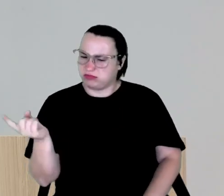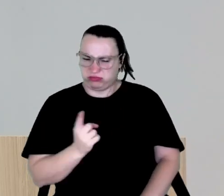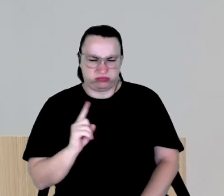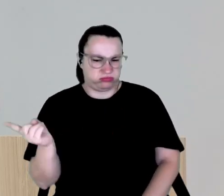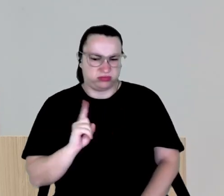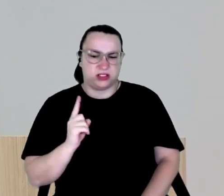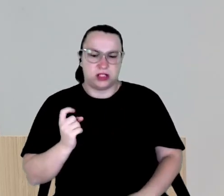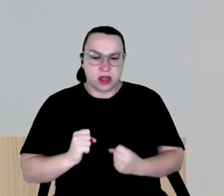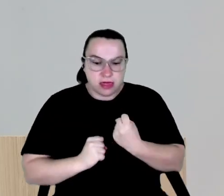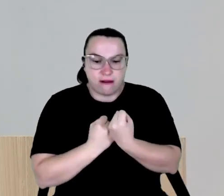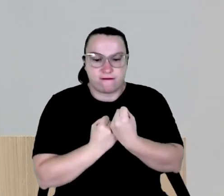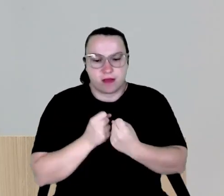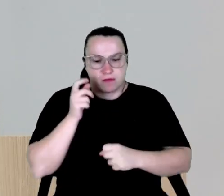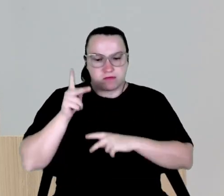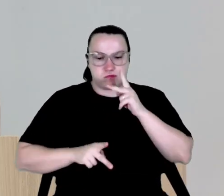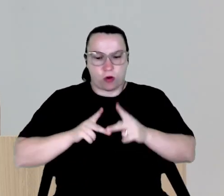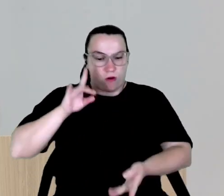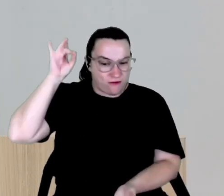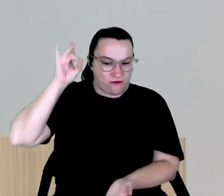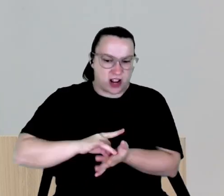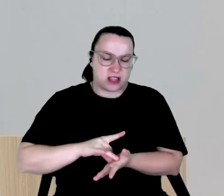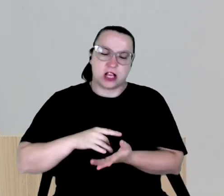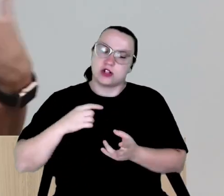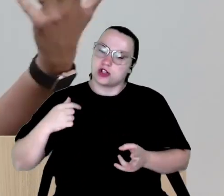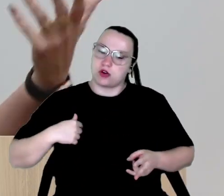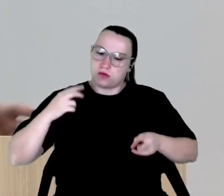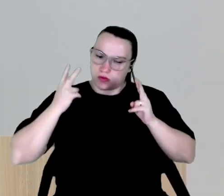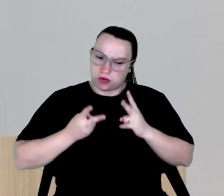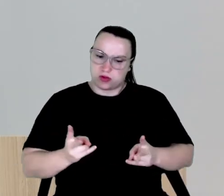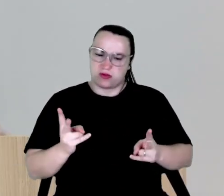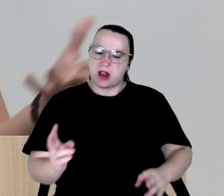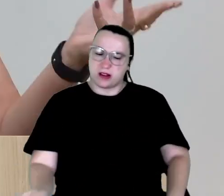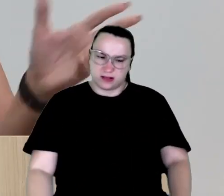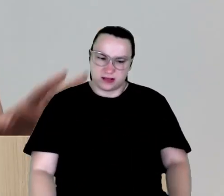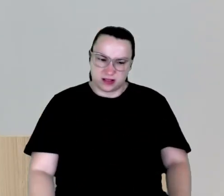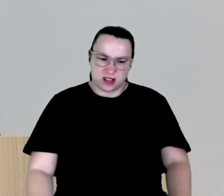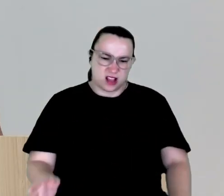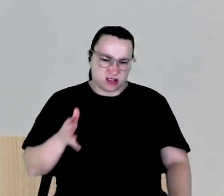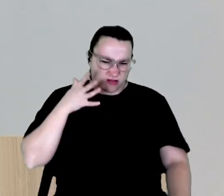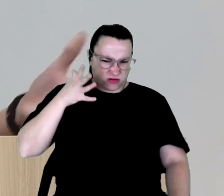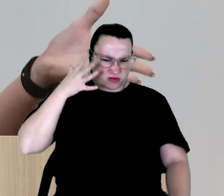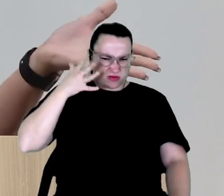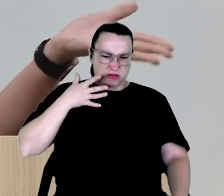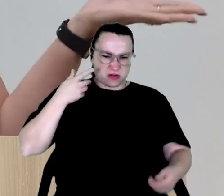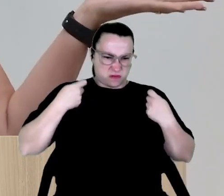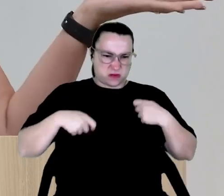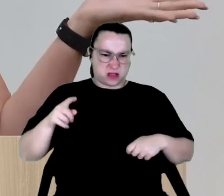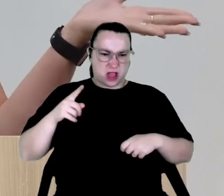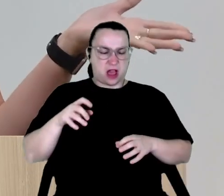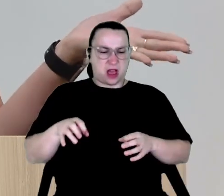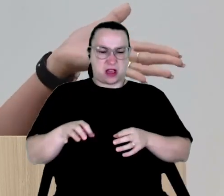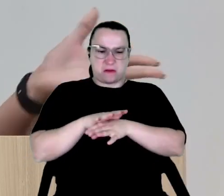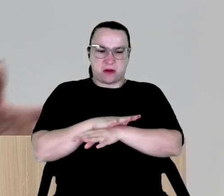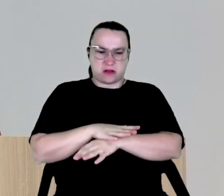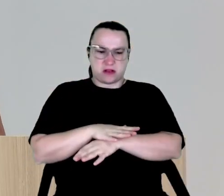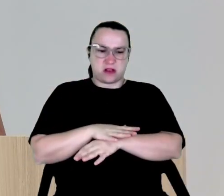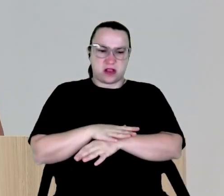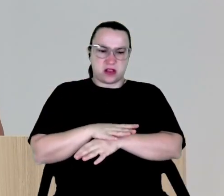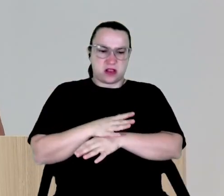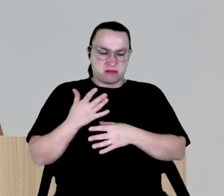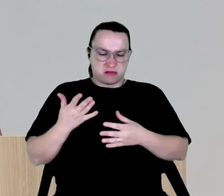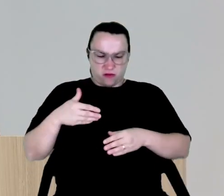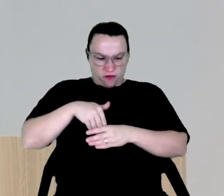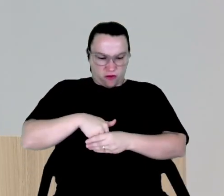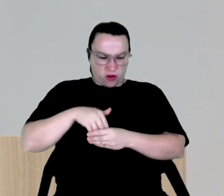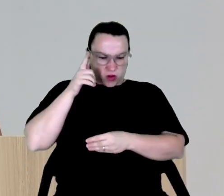povo. É isso que eu vou continuar fazendo. E eu nem precisaria fazer esse discurso. Olha, já acabou. Né? Não vou ganhar mais votos agora. Esse